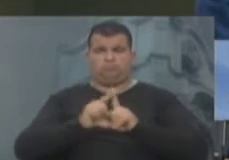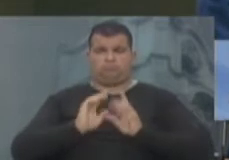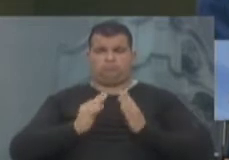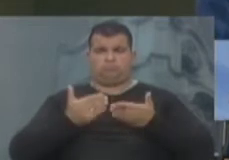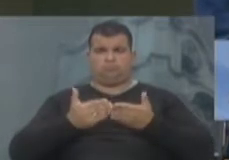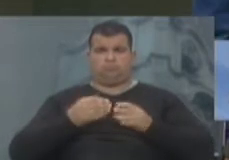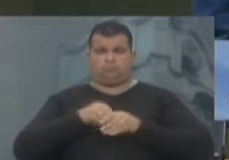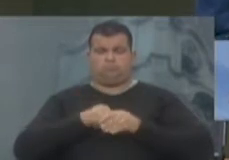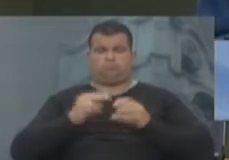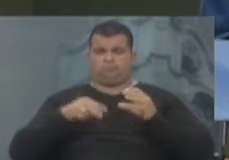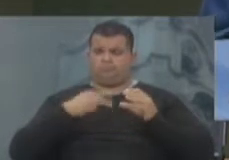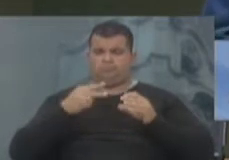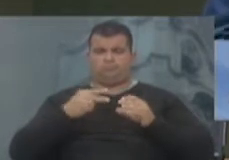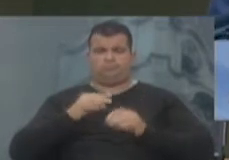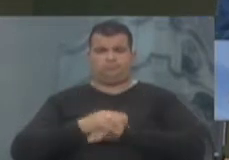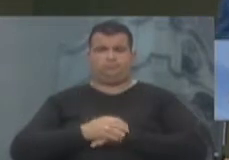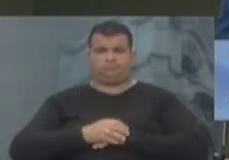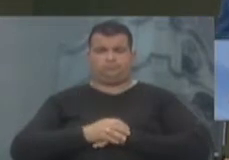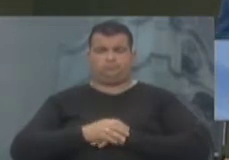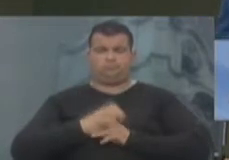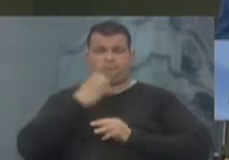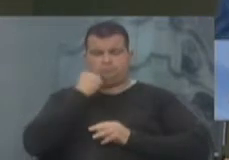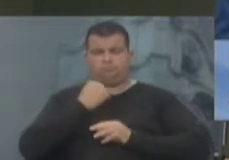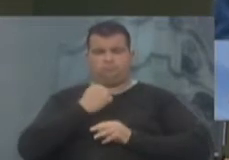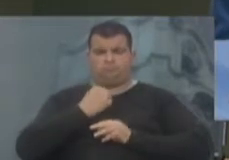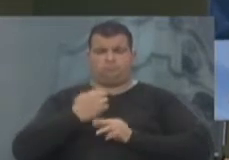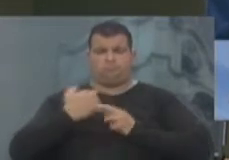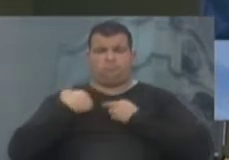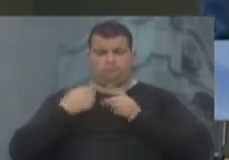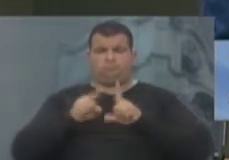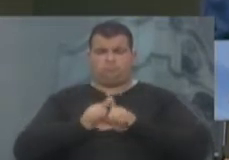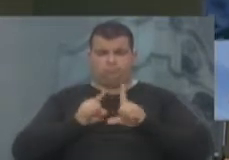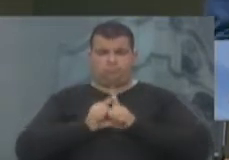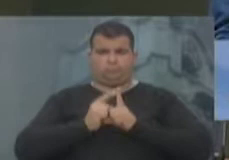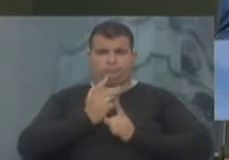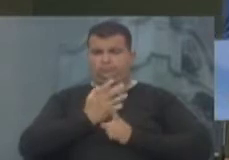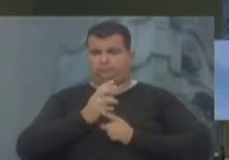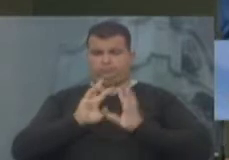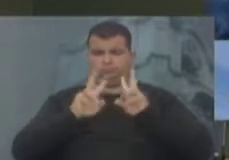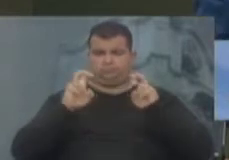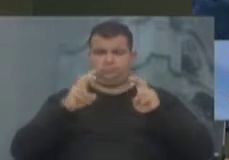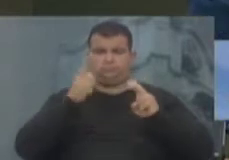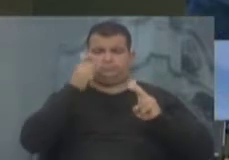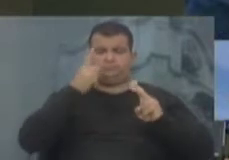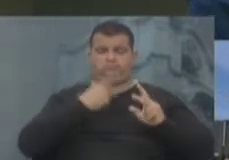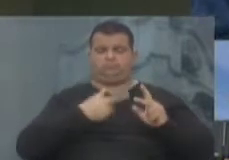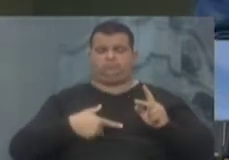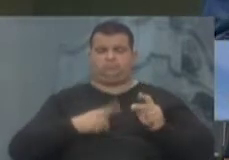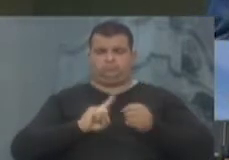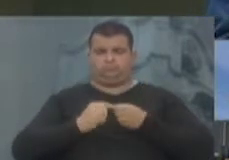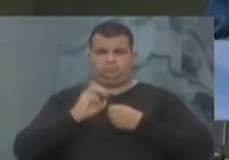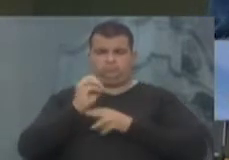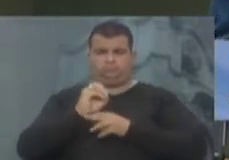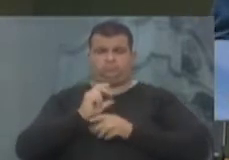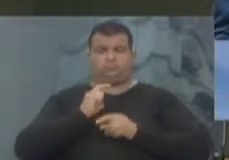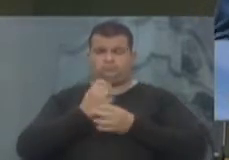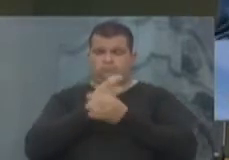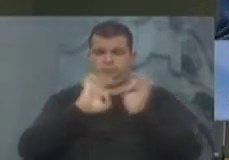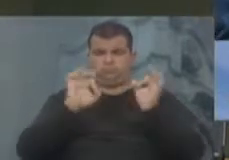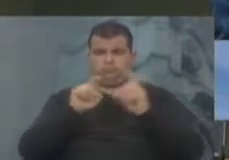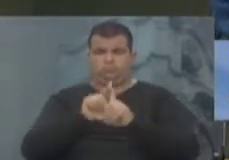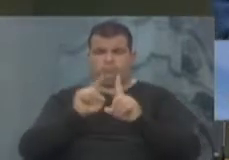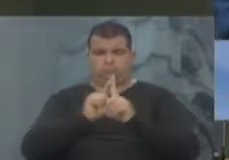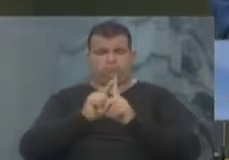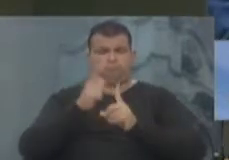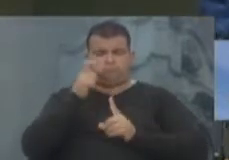parlamentares dessa casa, se apropriassem devidamente dos fatos para que o interesse público de Porto Alegre fosse preservado e o